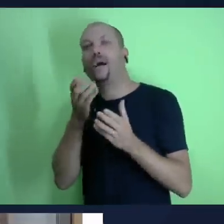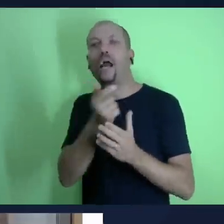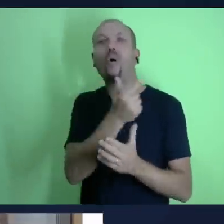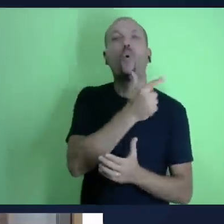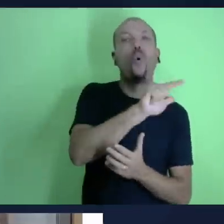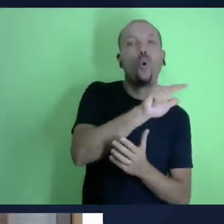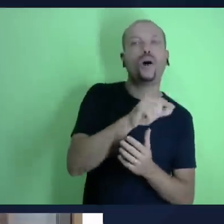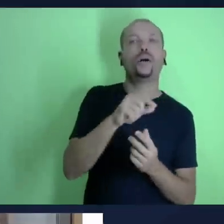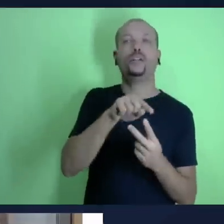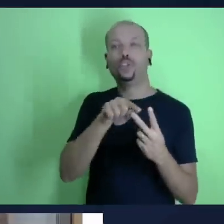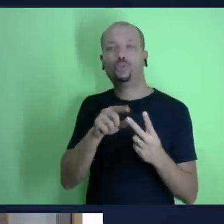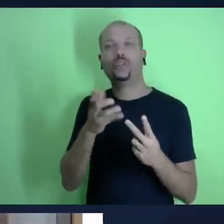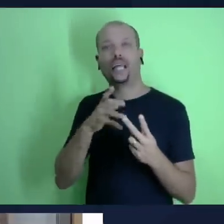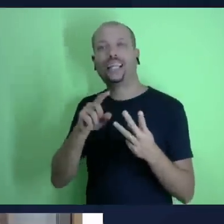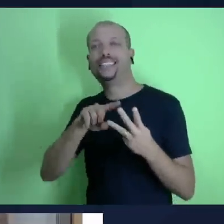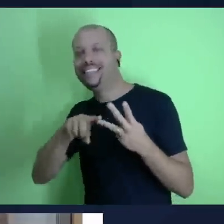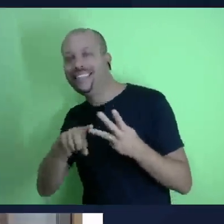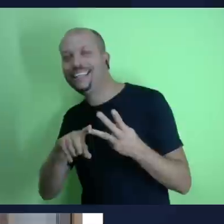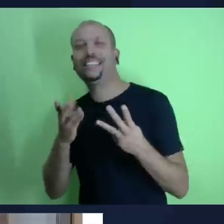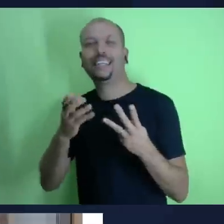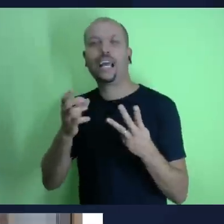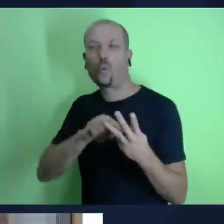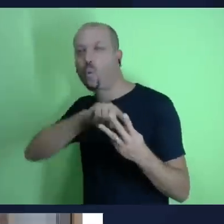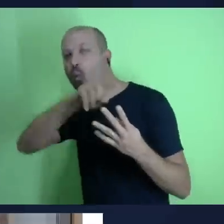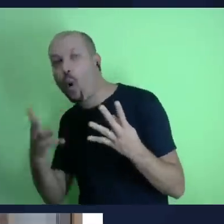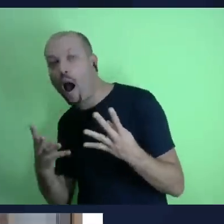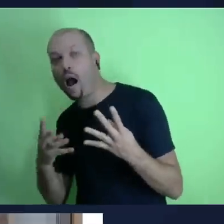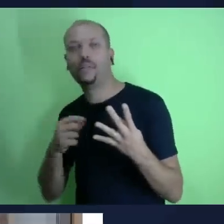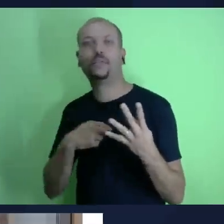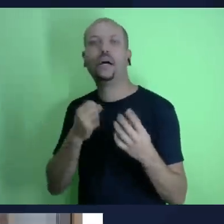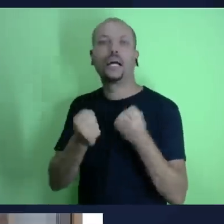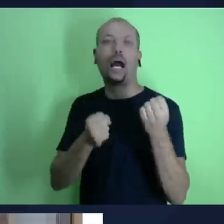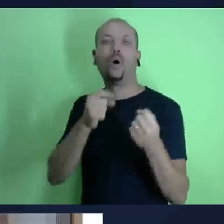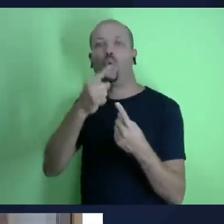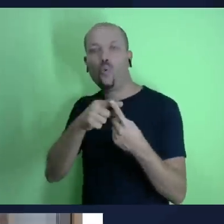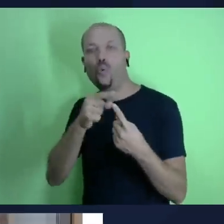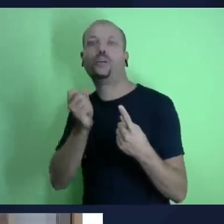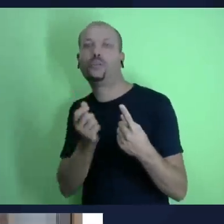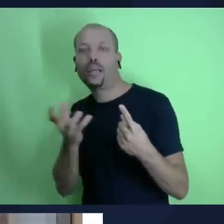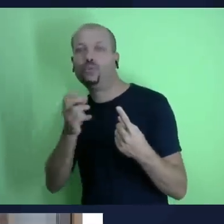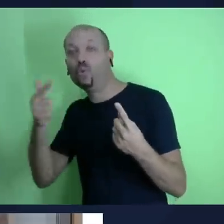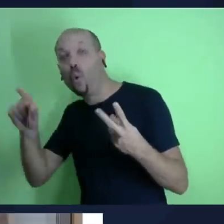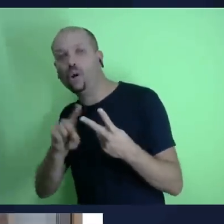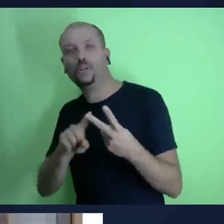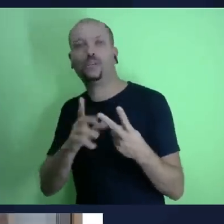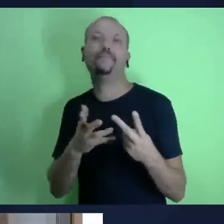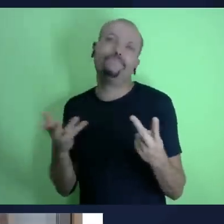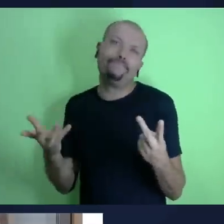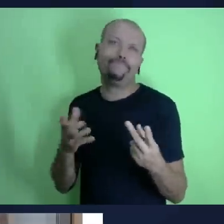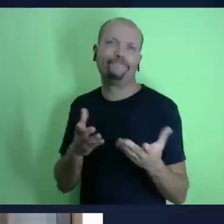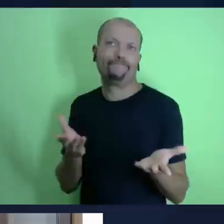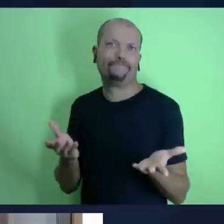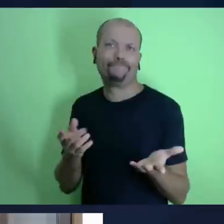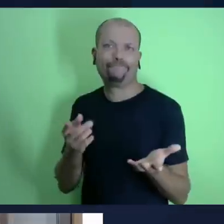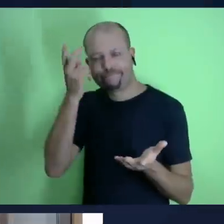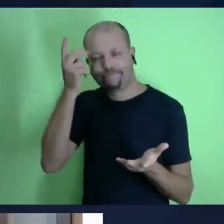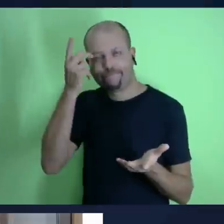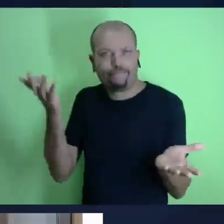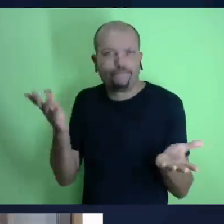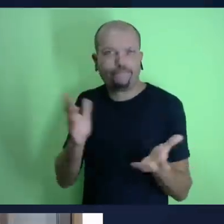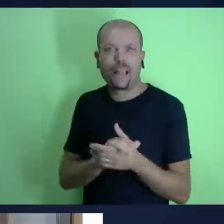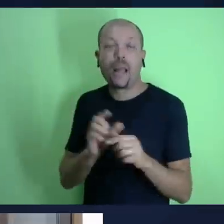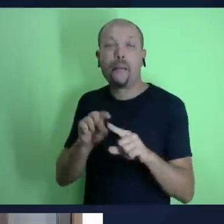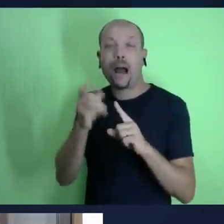deve acumular porque a tendência do ser humano é quanto mais ele tem mais ele confia naquilo que tem